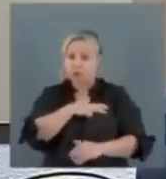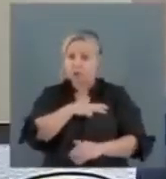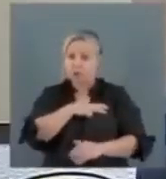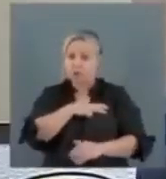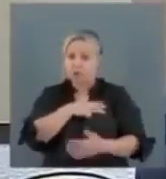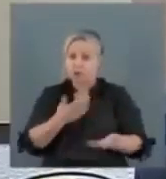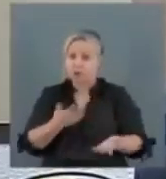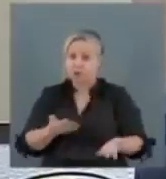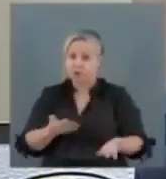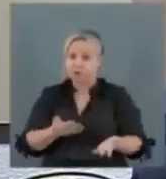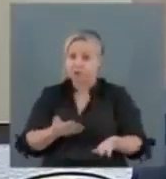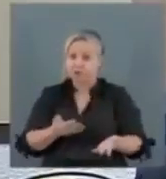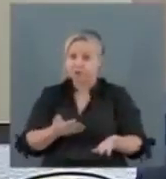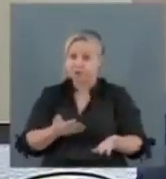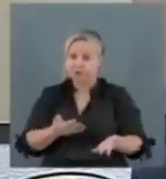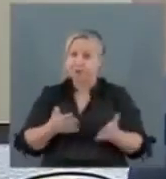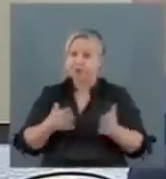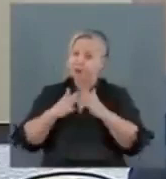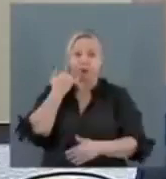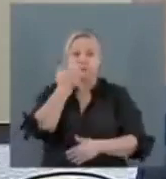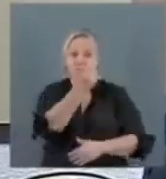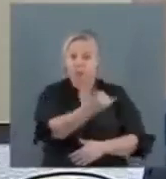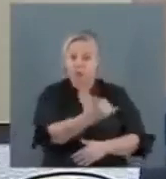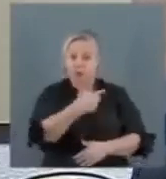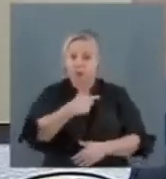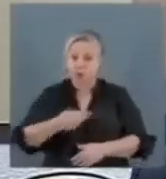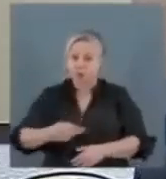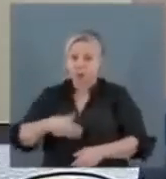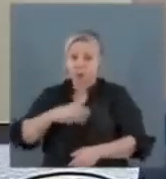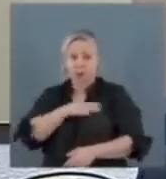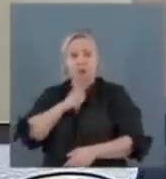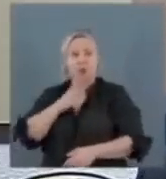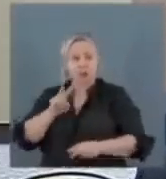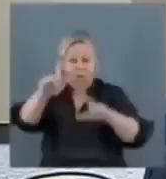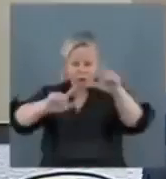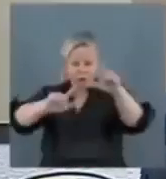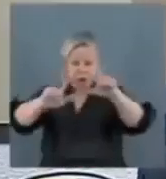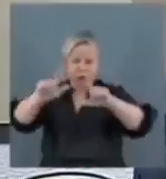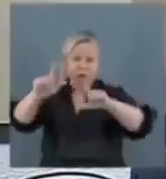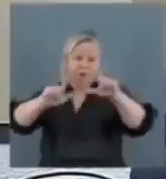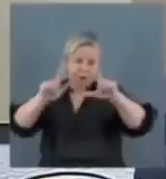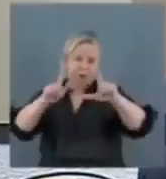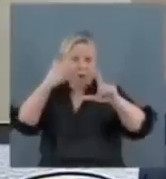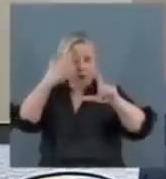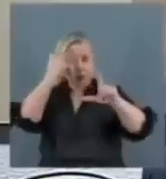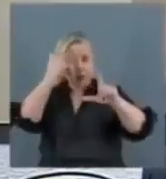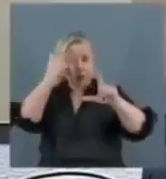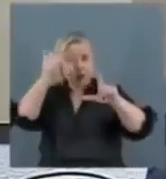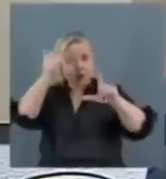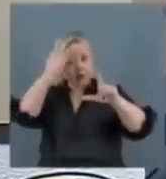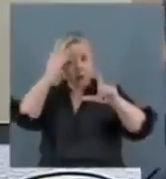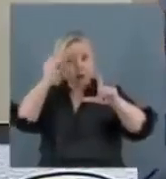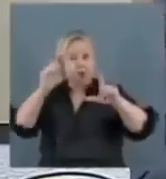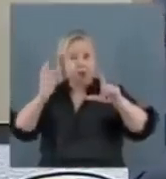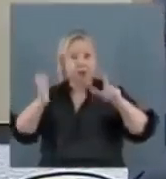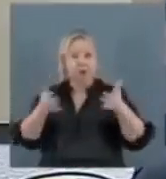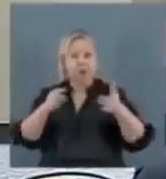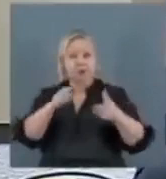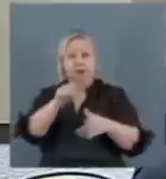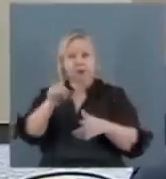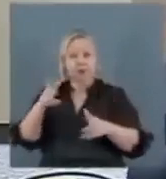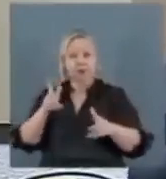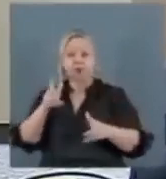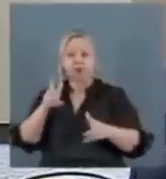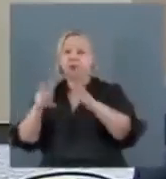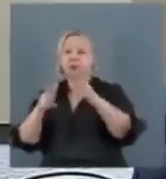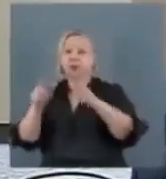televisão. Quando eu liguei ao presidente Lula, ele já tinha visto na televisão. É isso que eu quis dizer. Que o senhor cortou ali